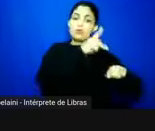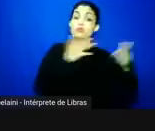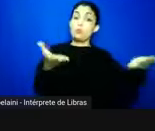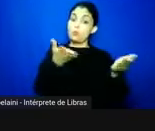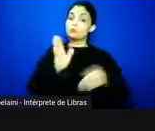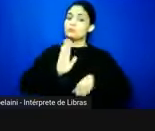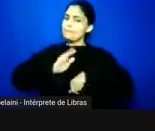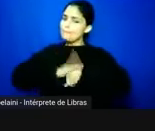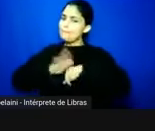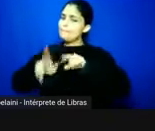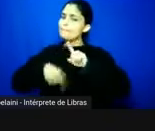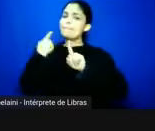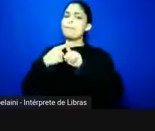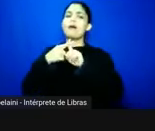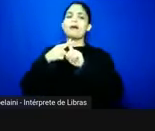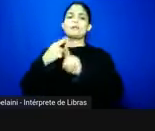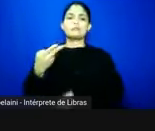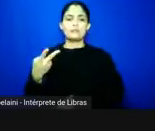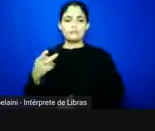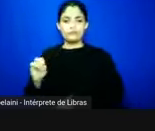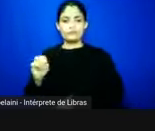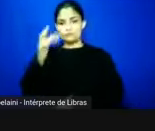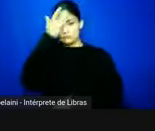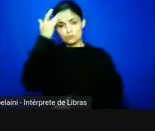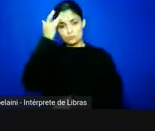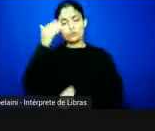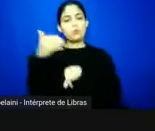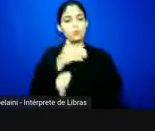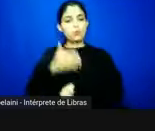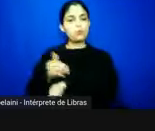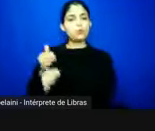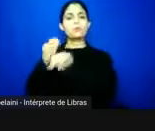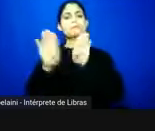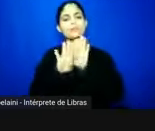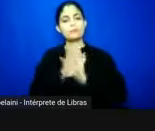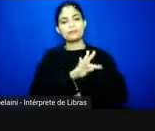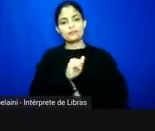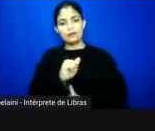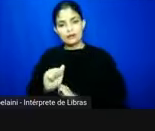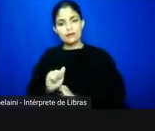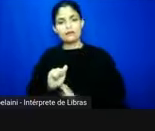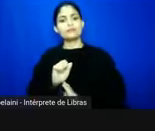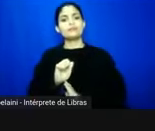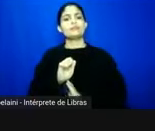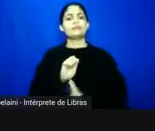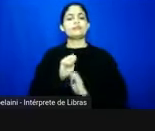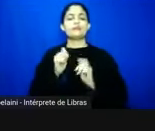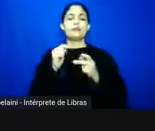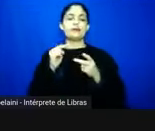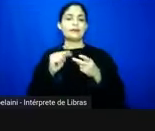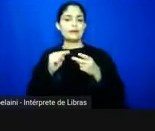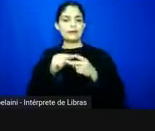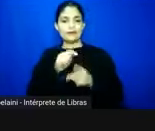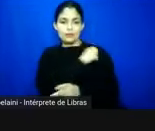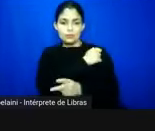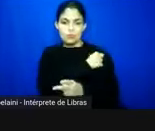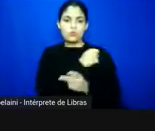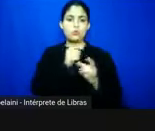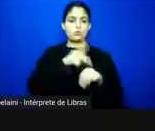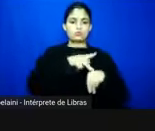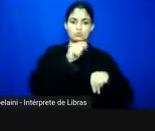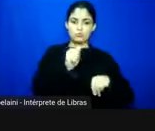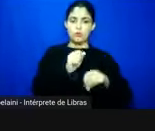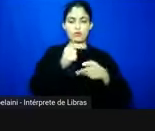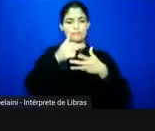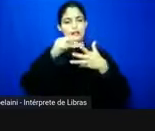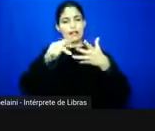com pessoal da graduação, da pós, técnicos, administrativos, professores, e não só o pessoal da FSM agora, tem gente em